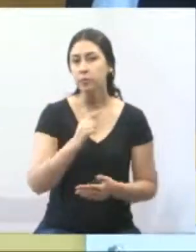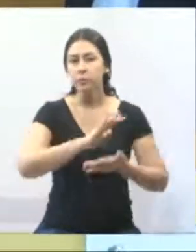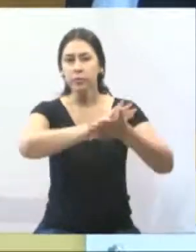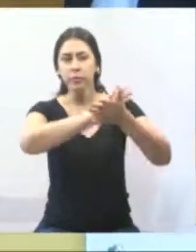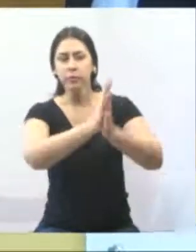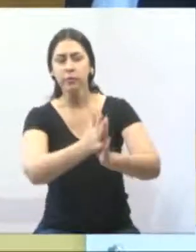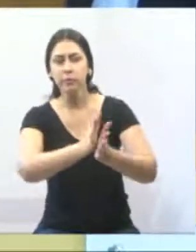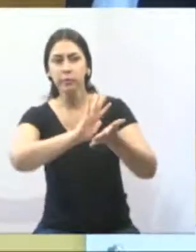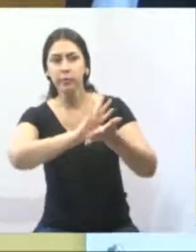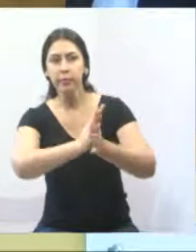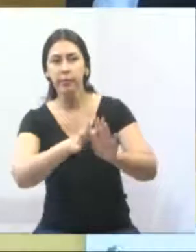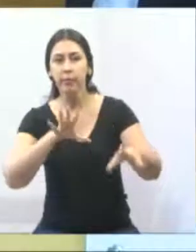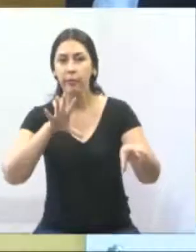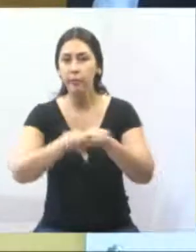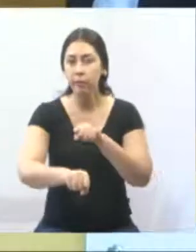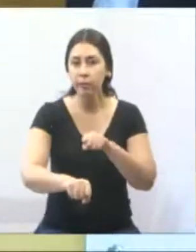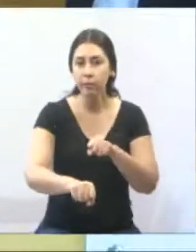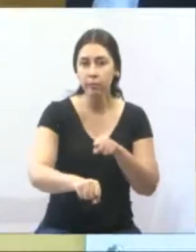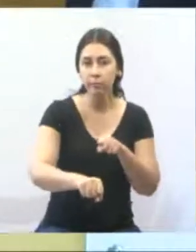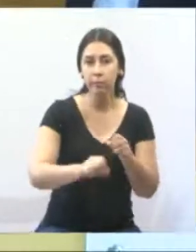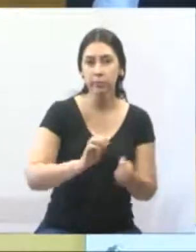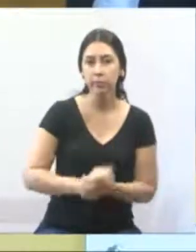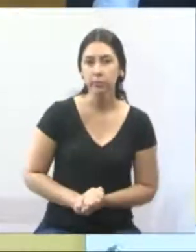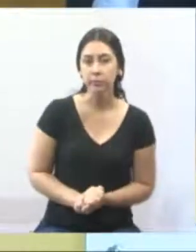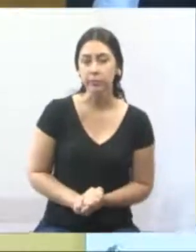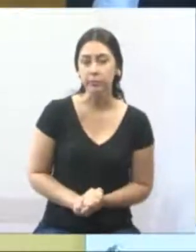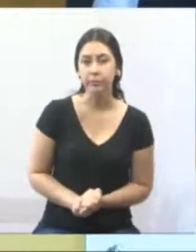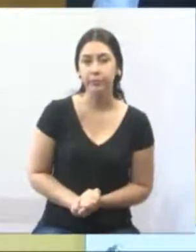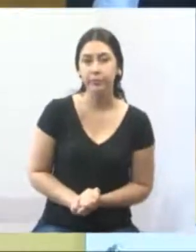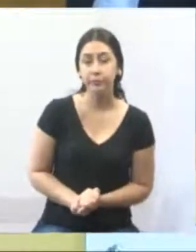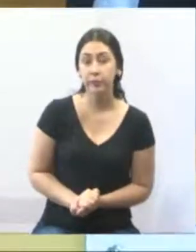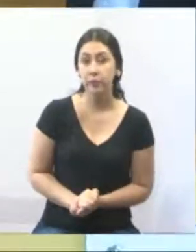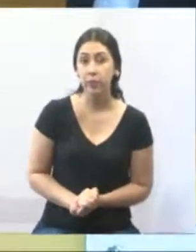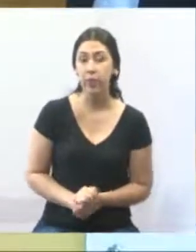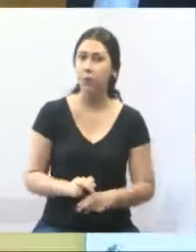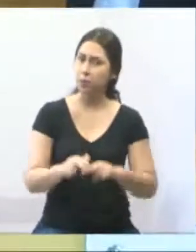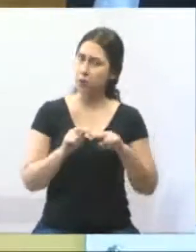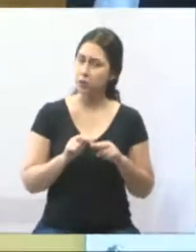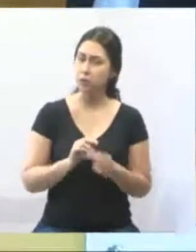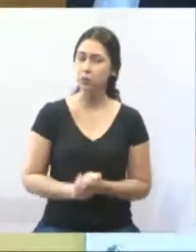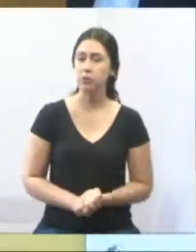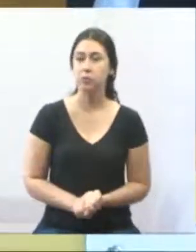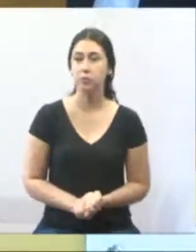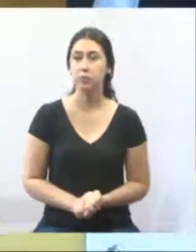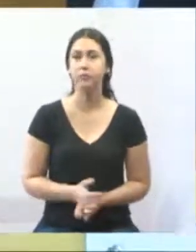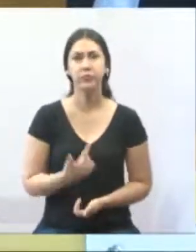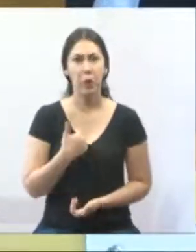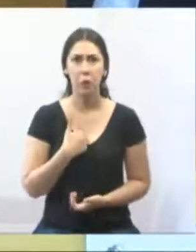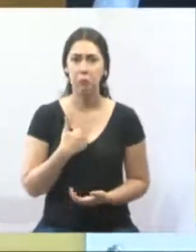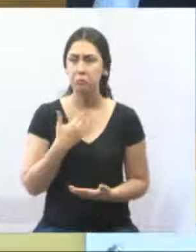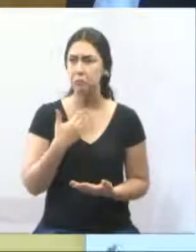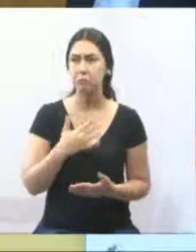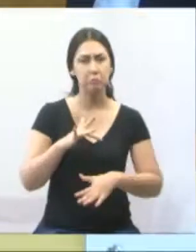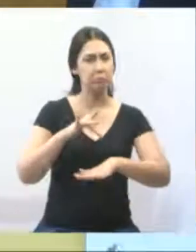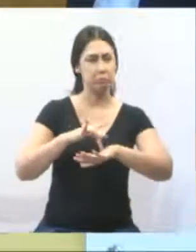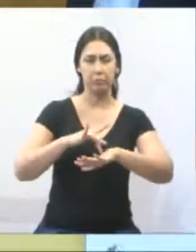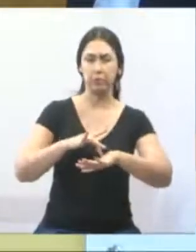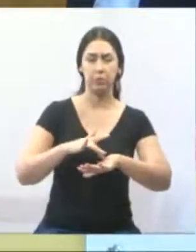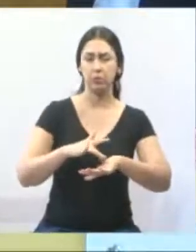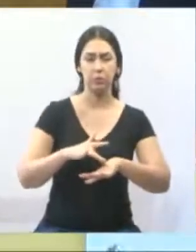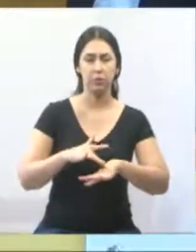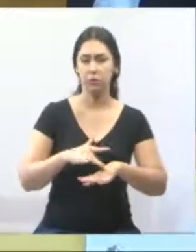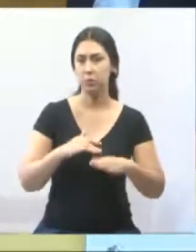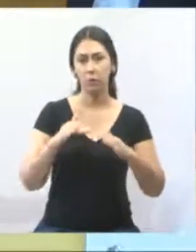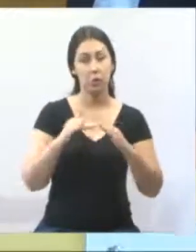prejudicando toda a comunidade. Então, fica aqui a minha indignação desse pessoal.